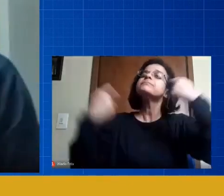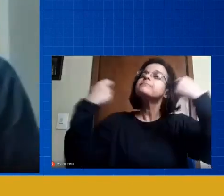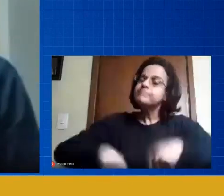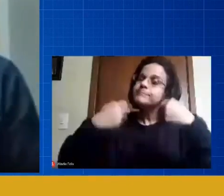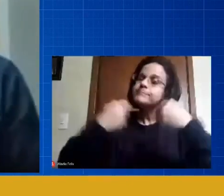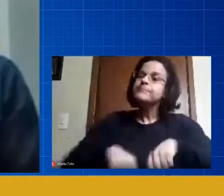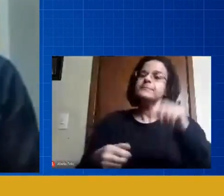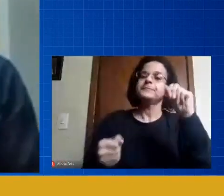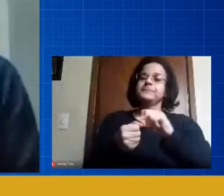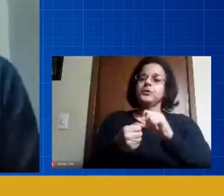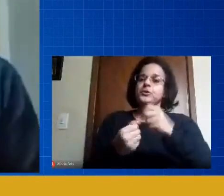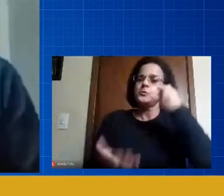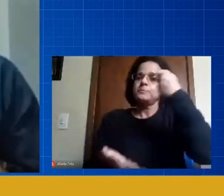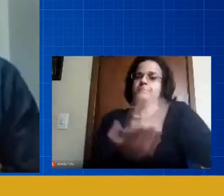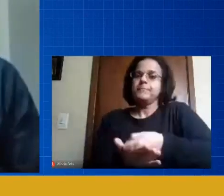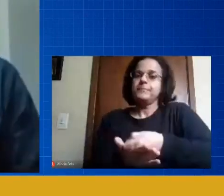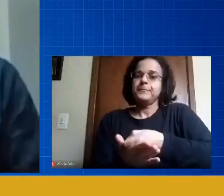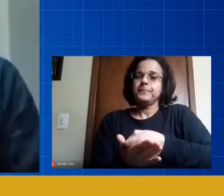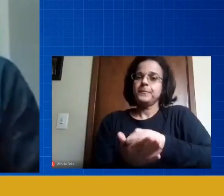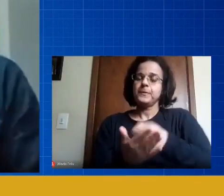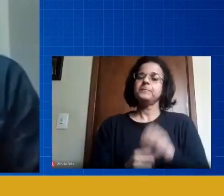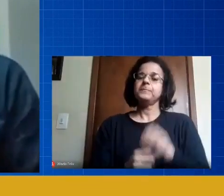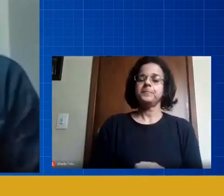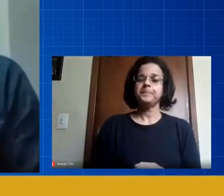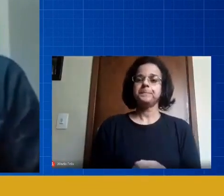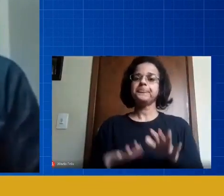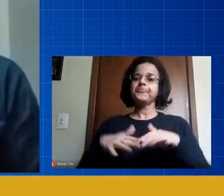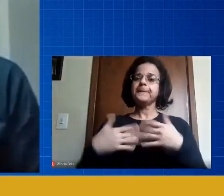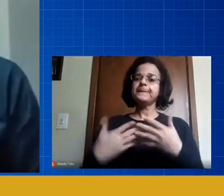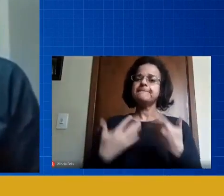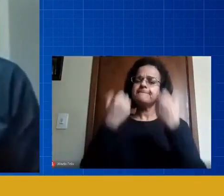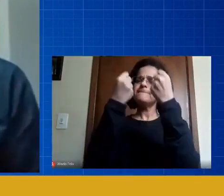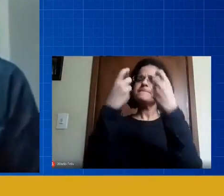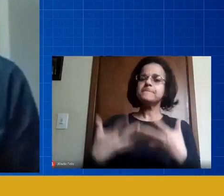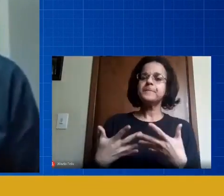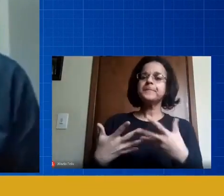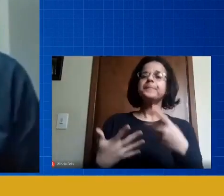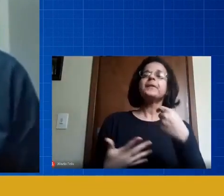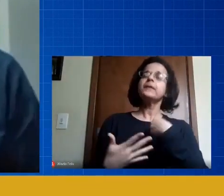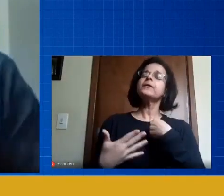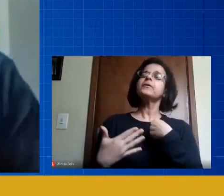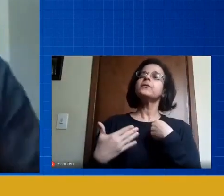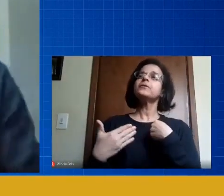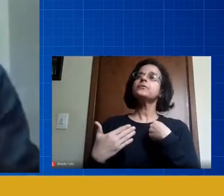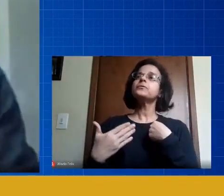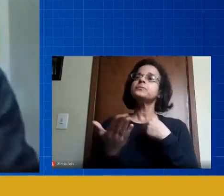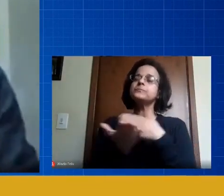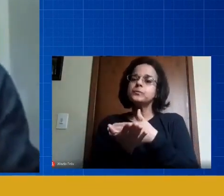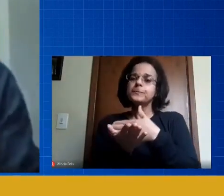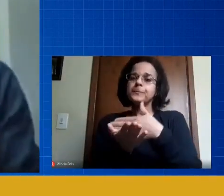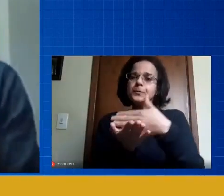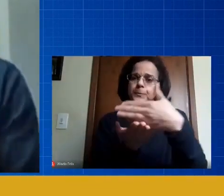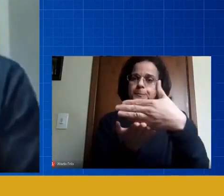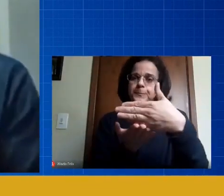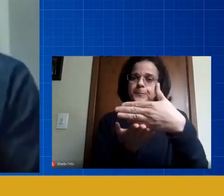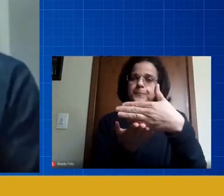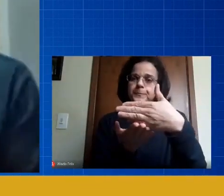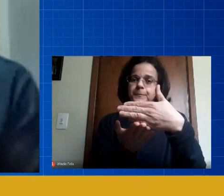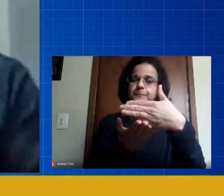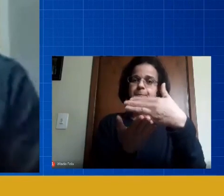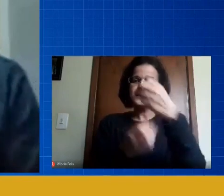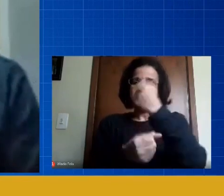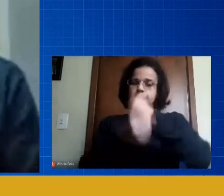é eu vou eu vou lhe falar uma eu fiz a abertura do ano letivo ano que ano passado